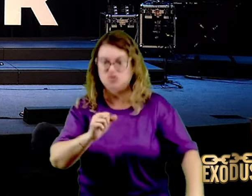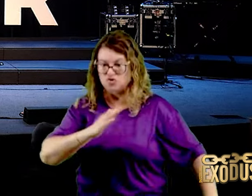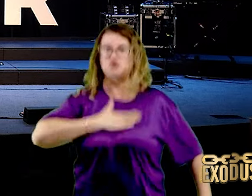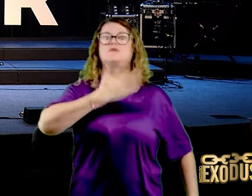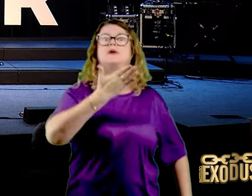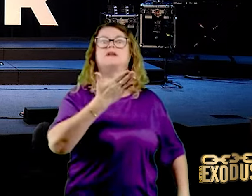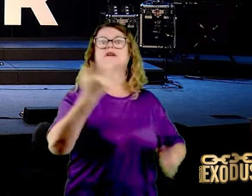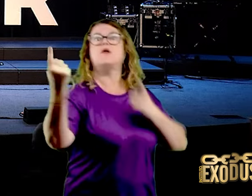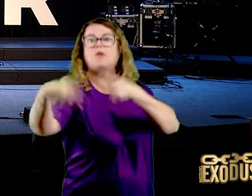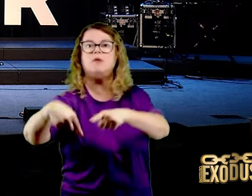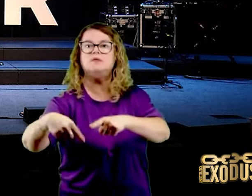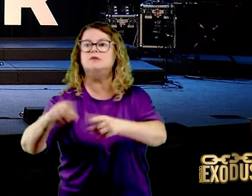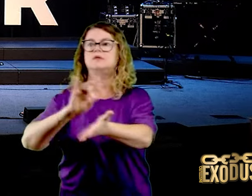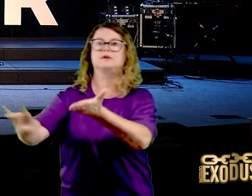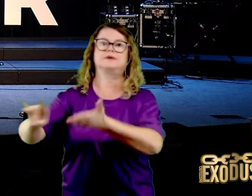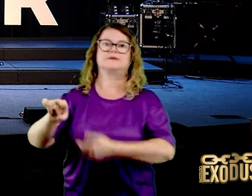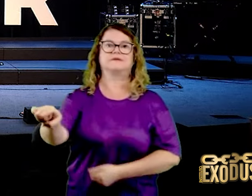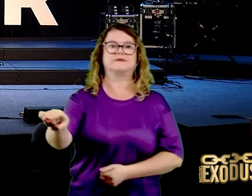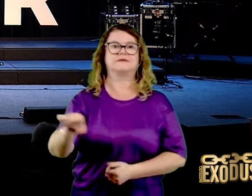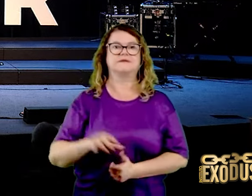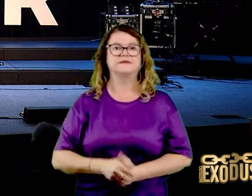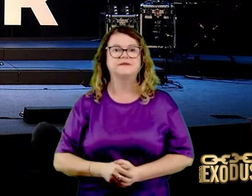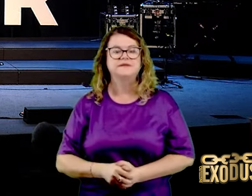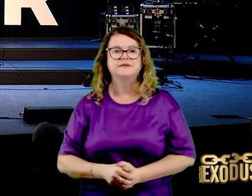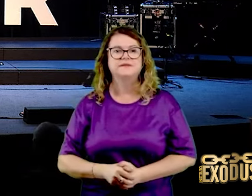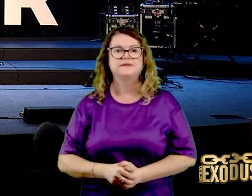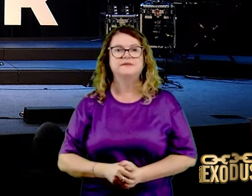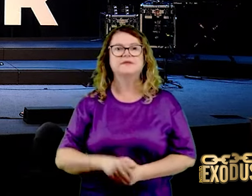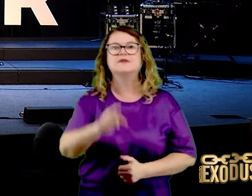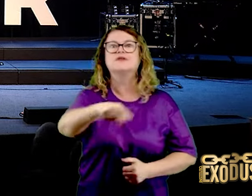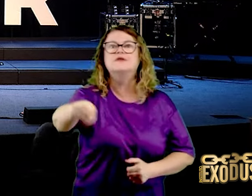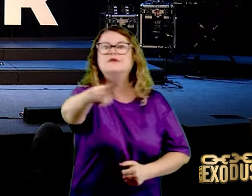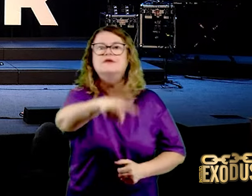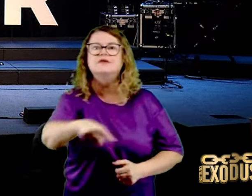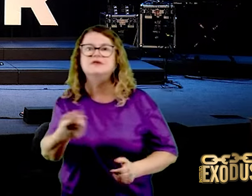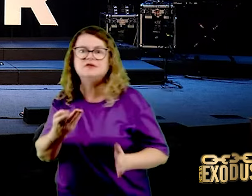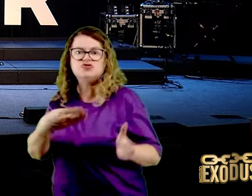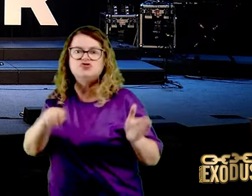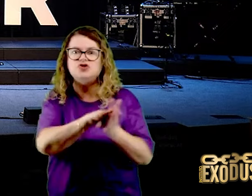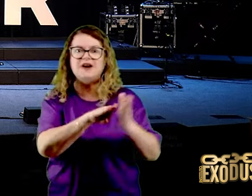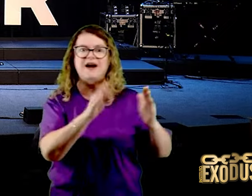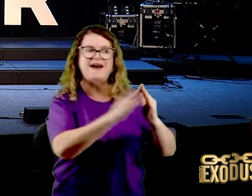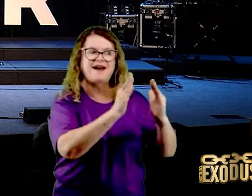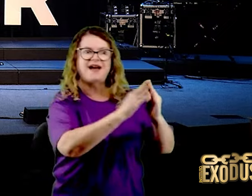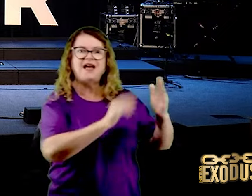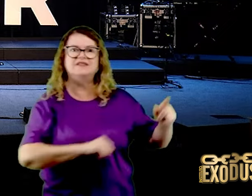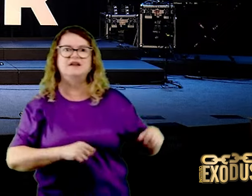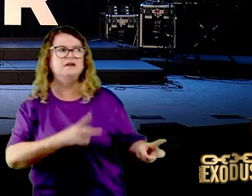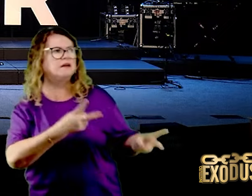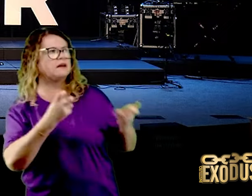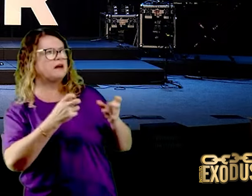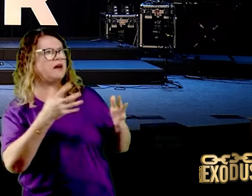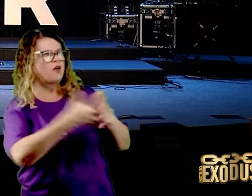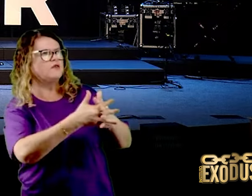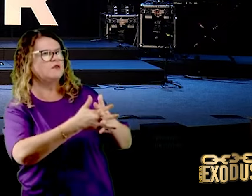Pode. Quando você chegar em casa e a confusão estiver armada,